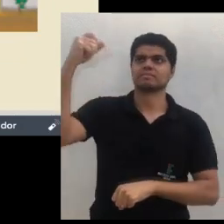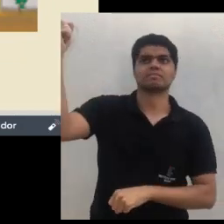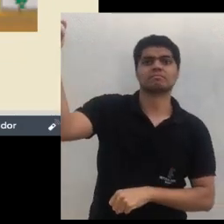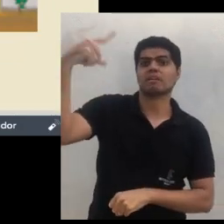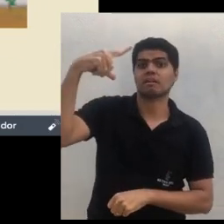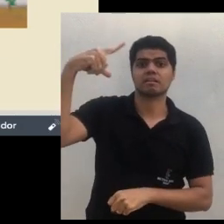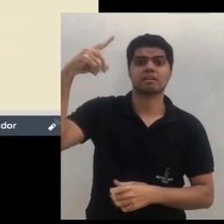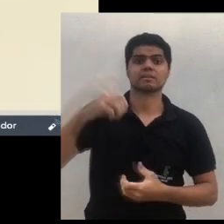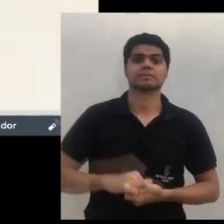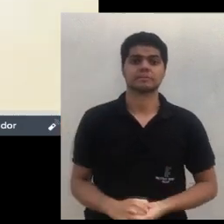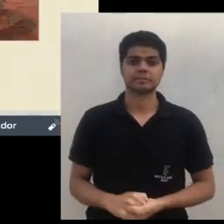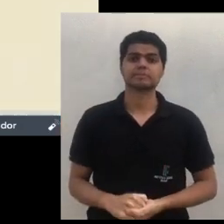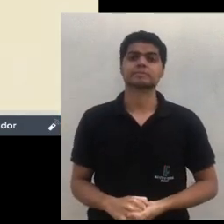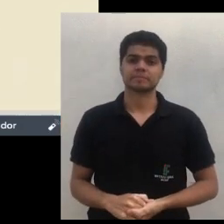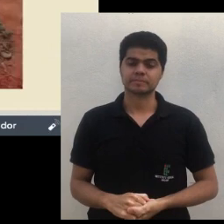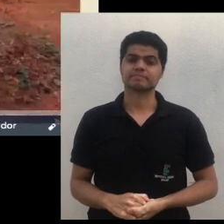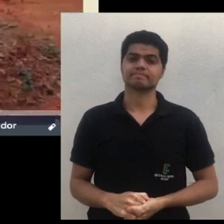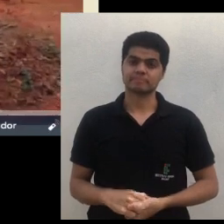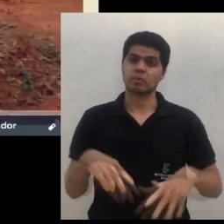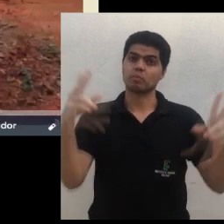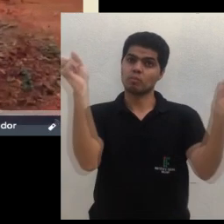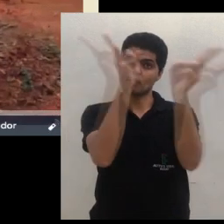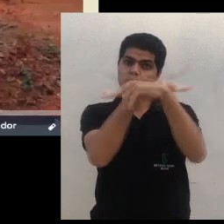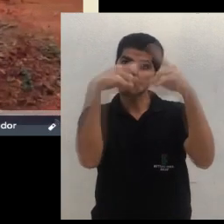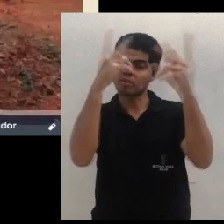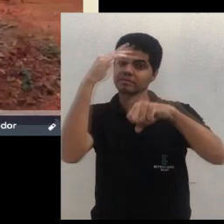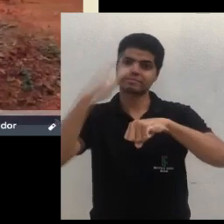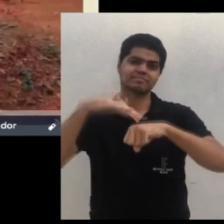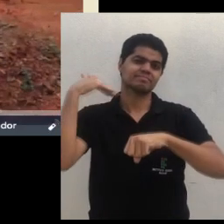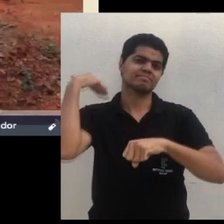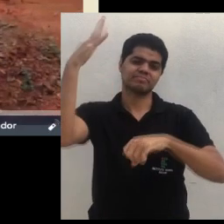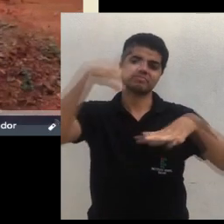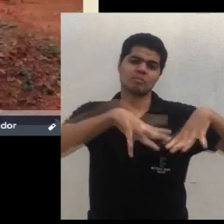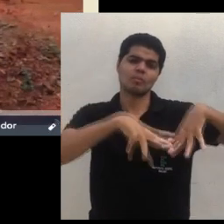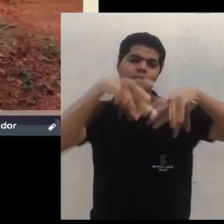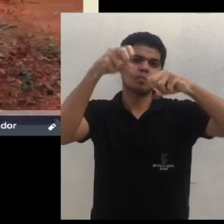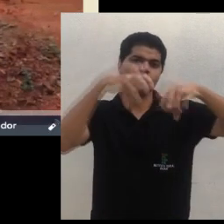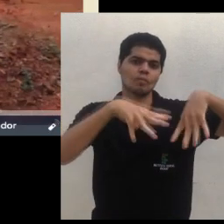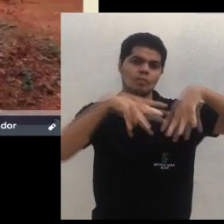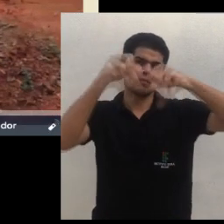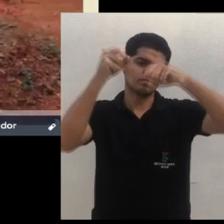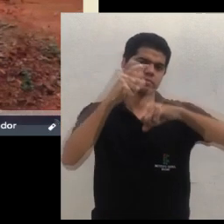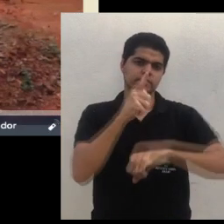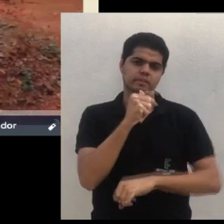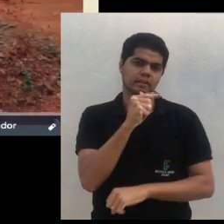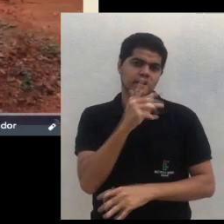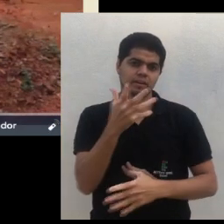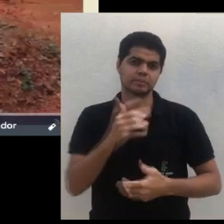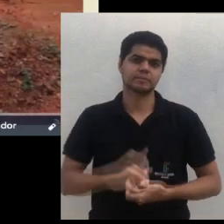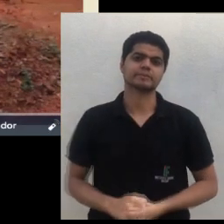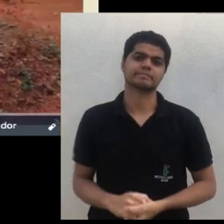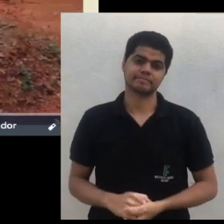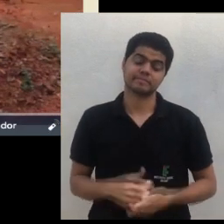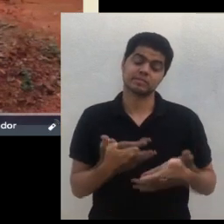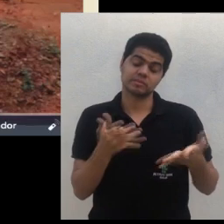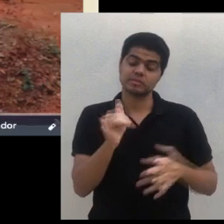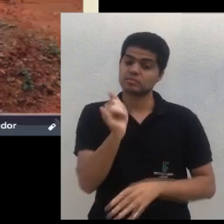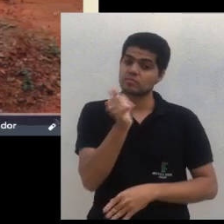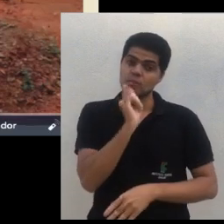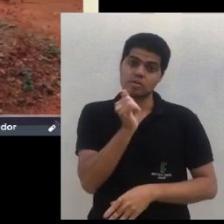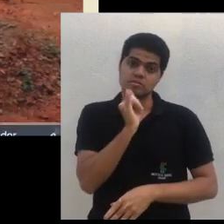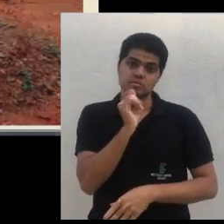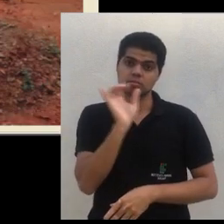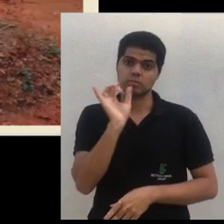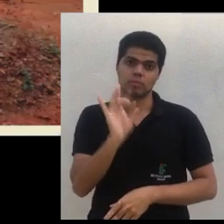essa aí é só um exemplo e condições Aqui uma outra coisa em regiões secas por exemplo você tem aqui